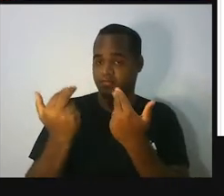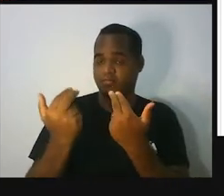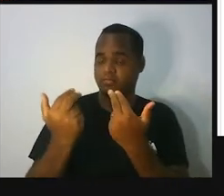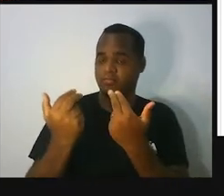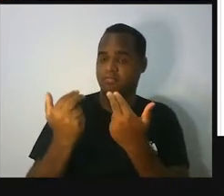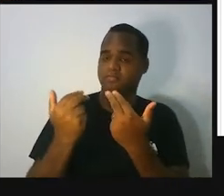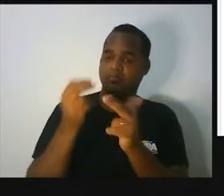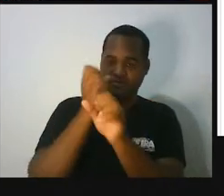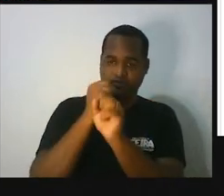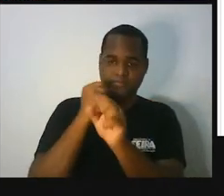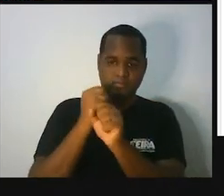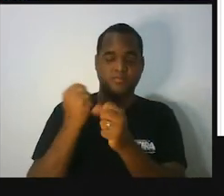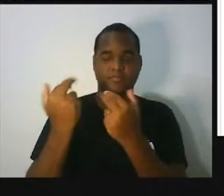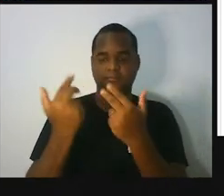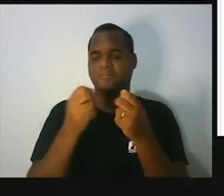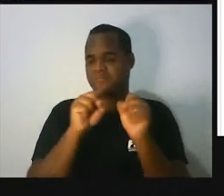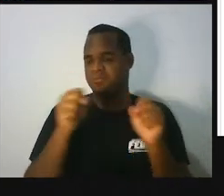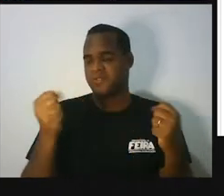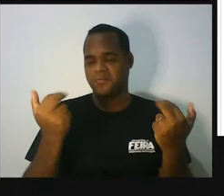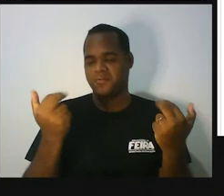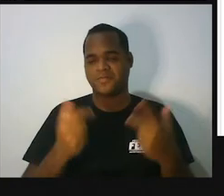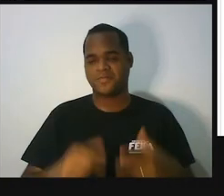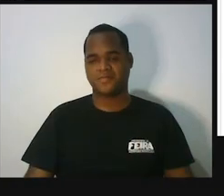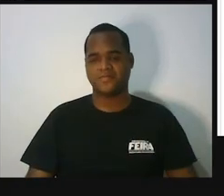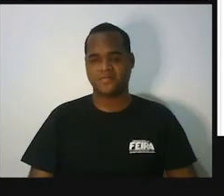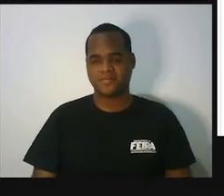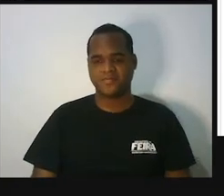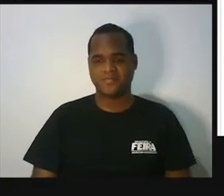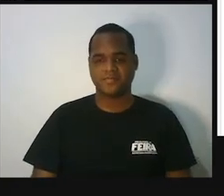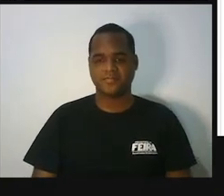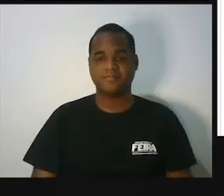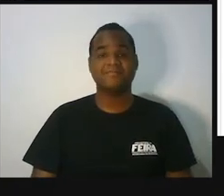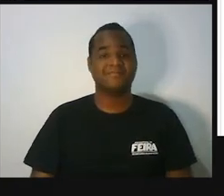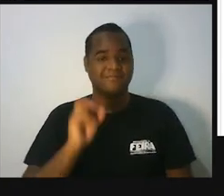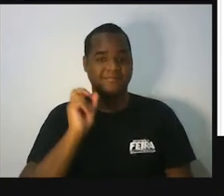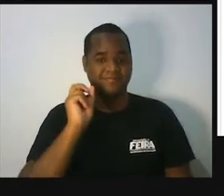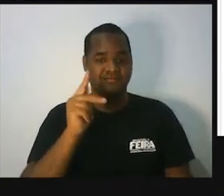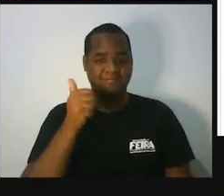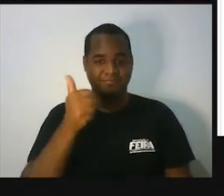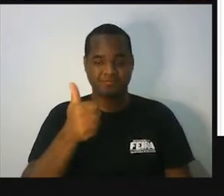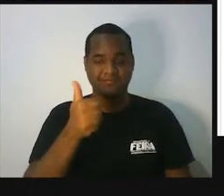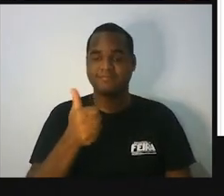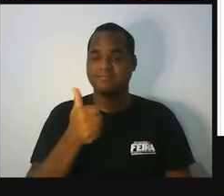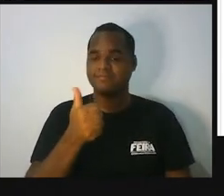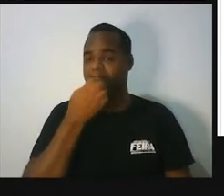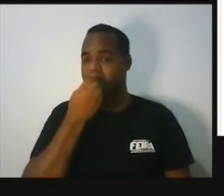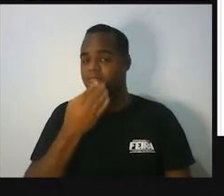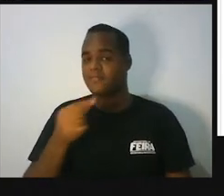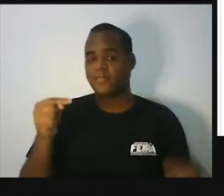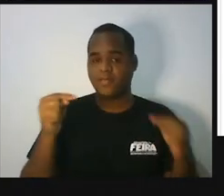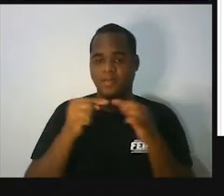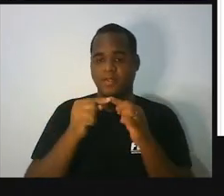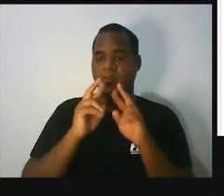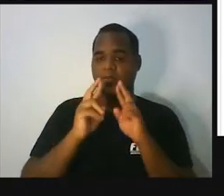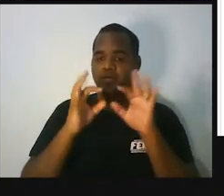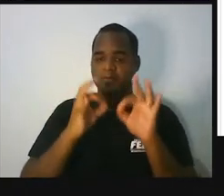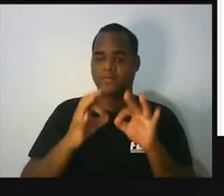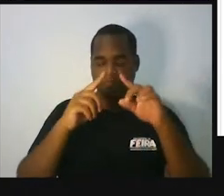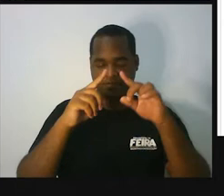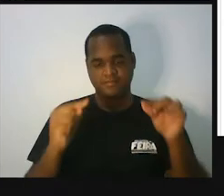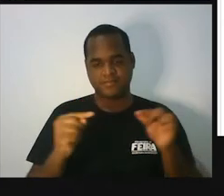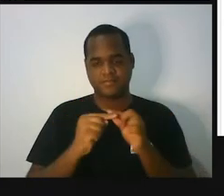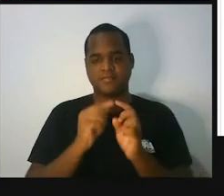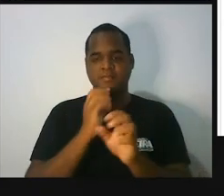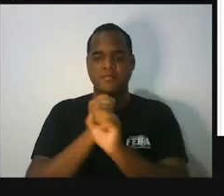lados com o mesmo tamanho, tá bom? Tranquilo? Então, esse é um tipo de triângulo, tá?